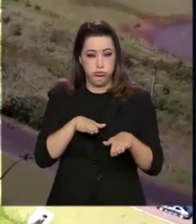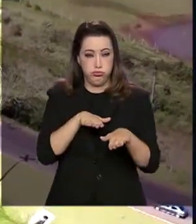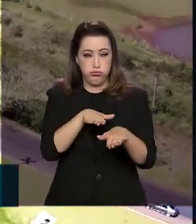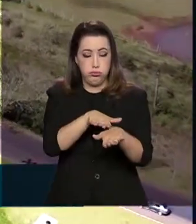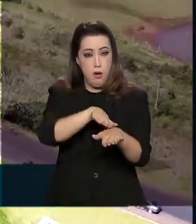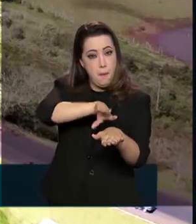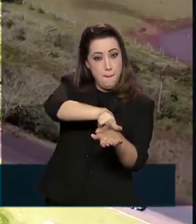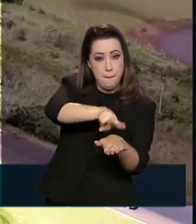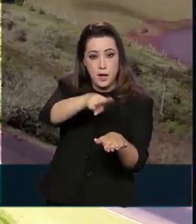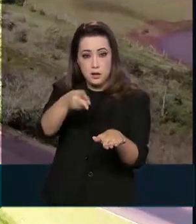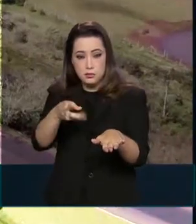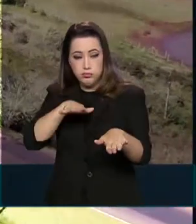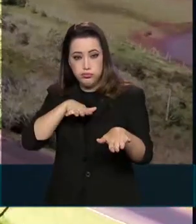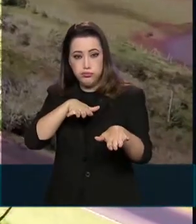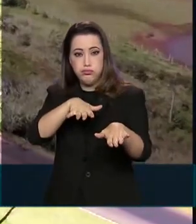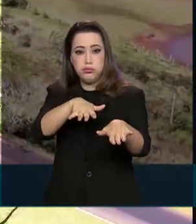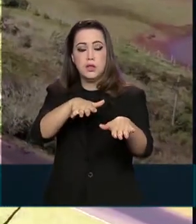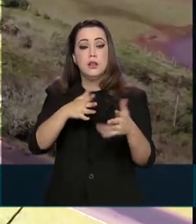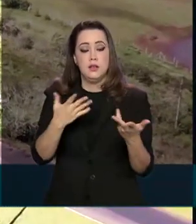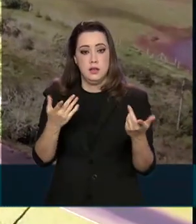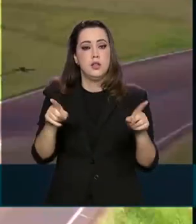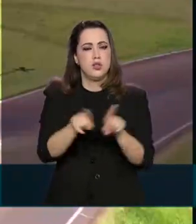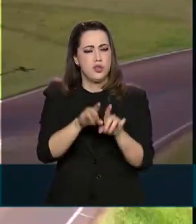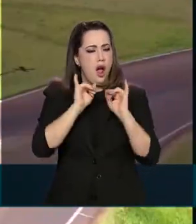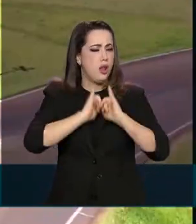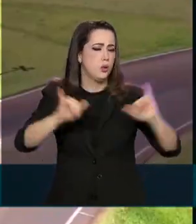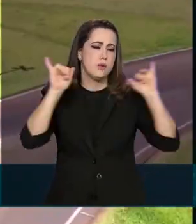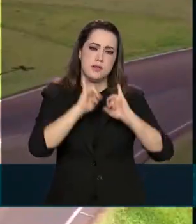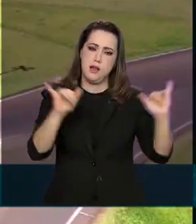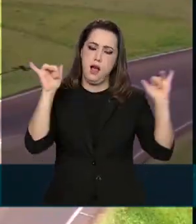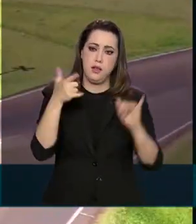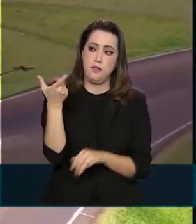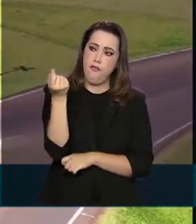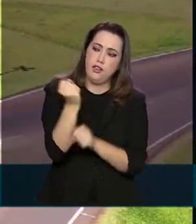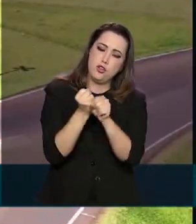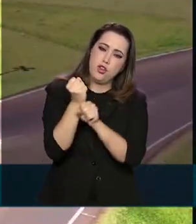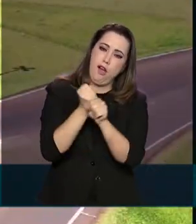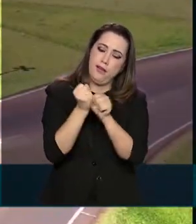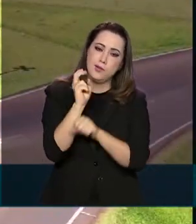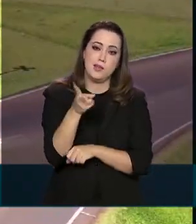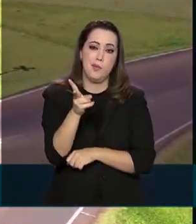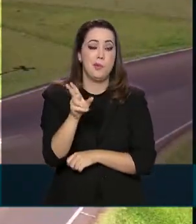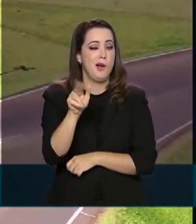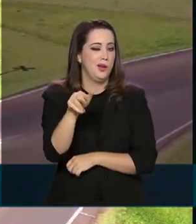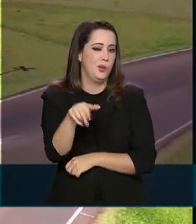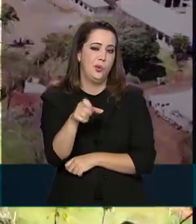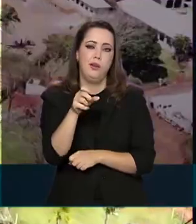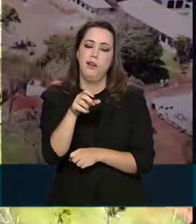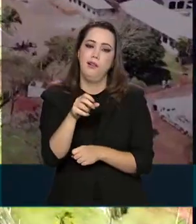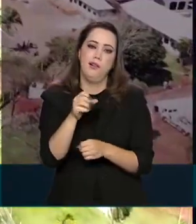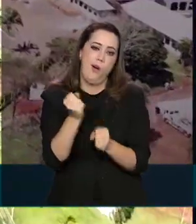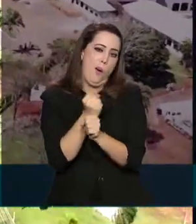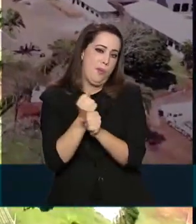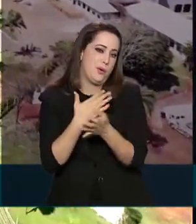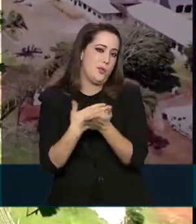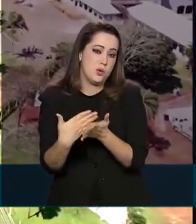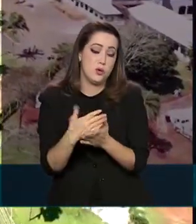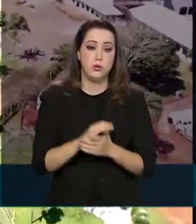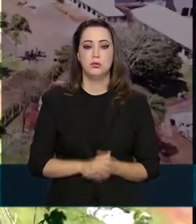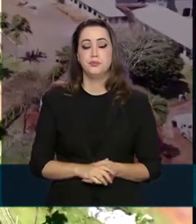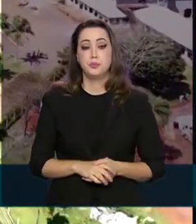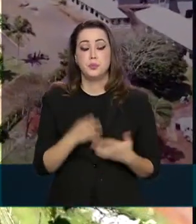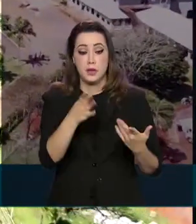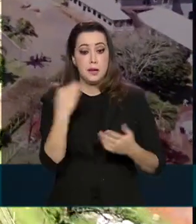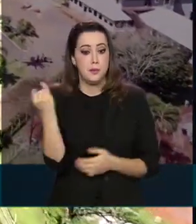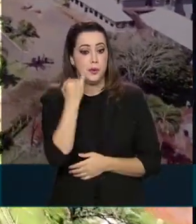10 quilômetros de extensão, foi anunciada várias vezes nos últimos 20 anos, mas nunca havia saído do papel. Considerada essencial